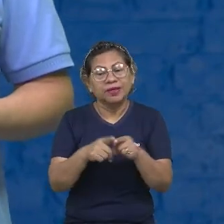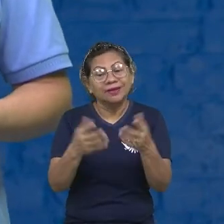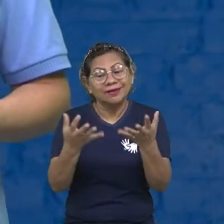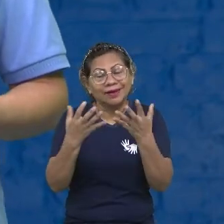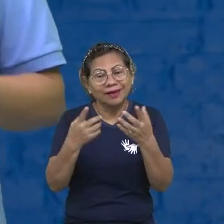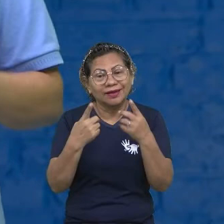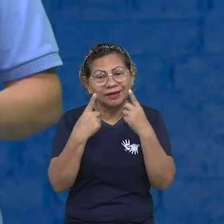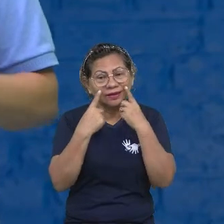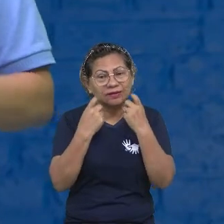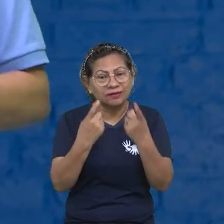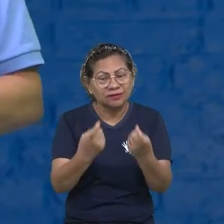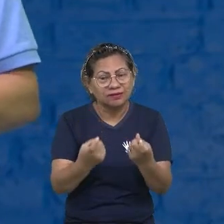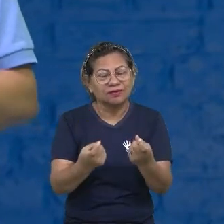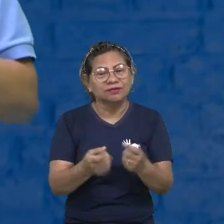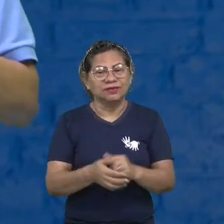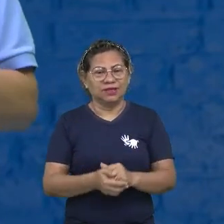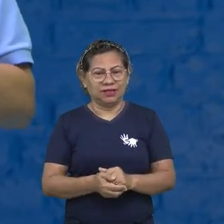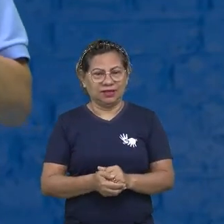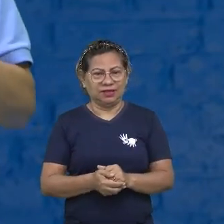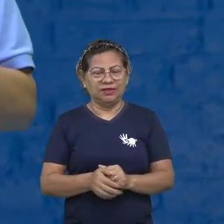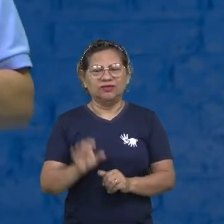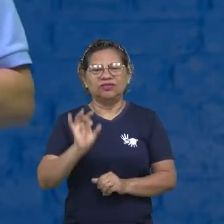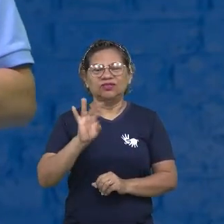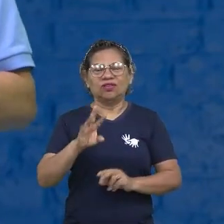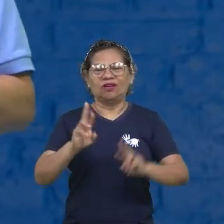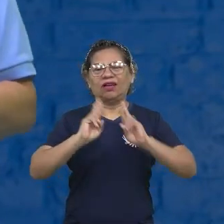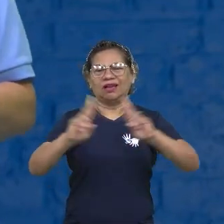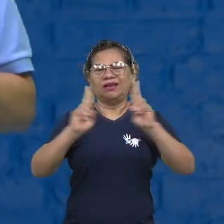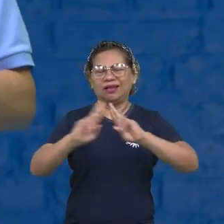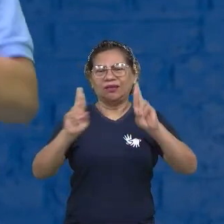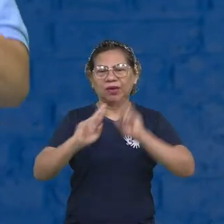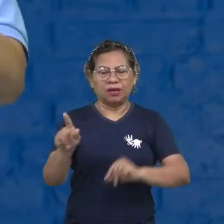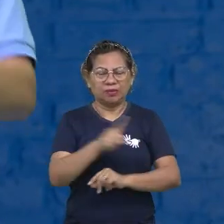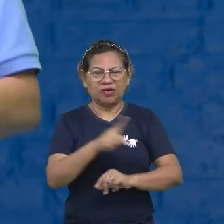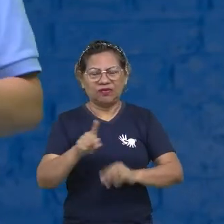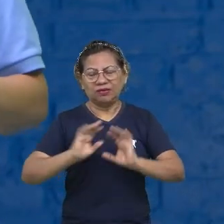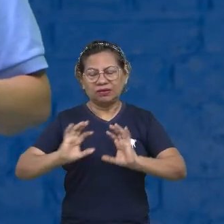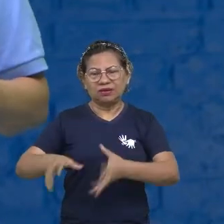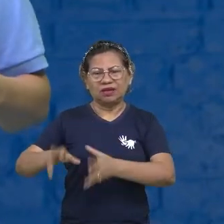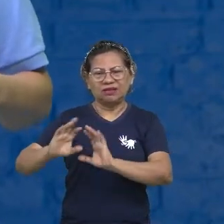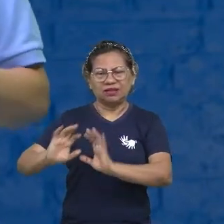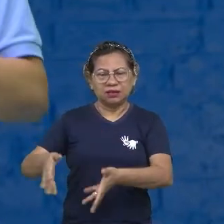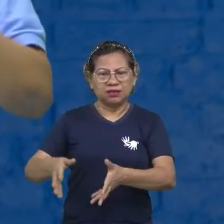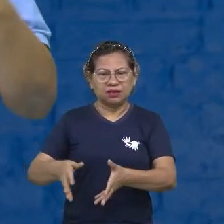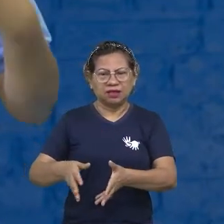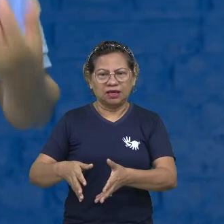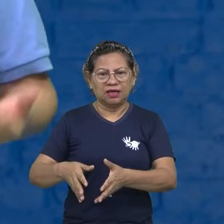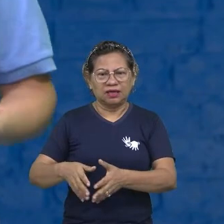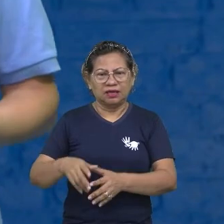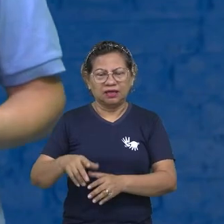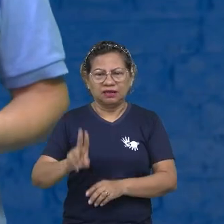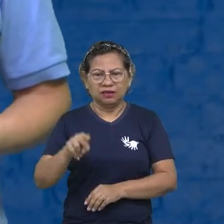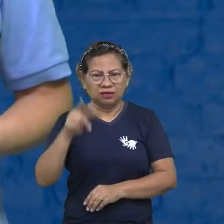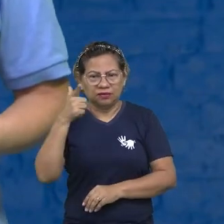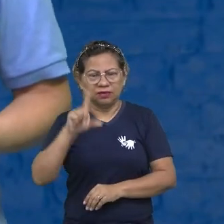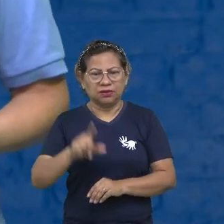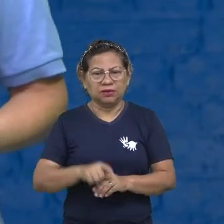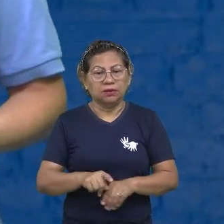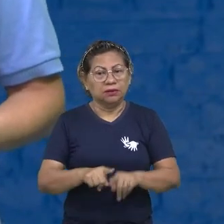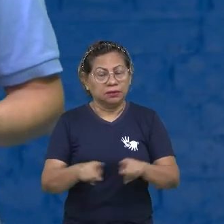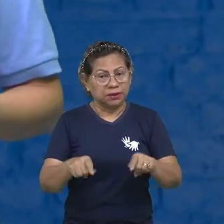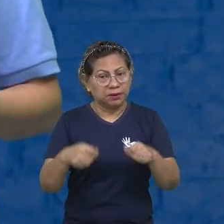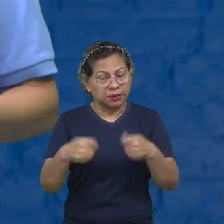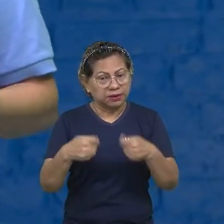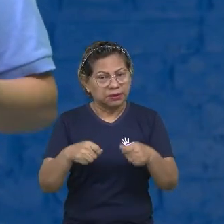fazer e não só reclamar. Ah, essa professora é chata, isso aqui é chata, eu não vou conseguir. Nós estamos vivendo uma realidade